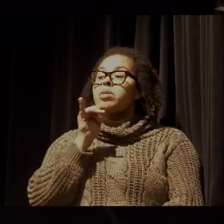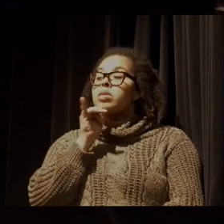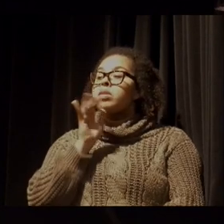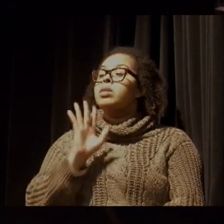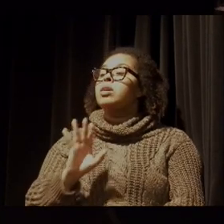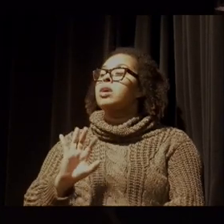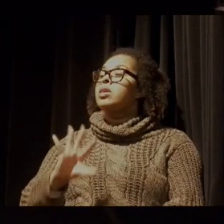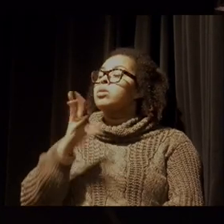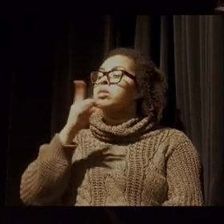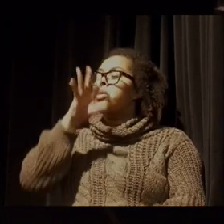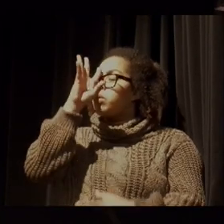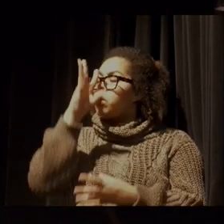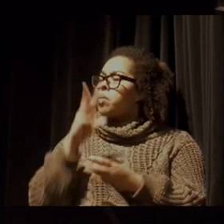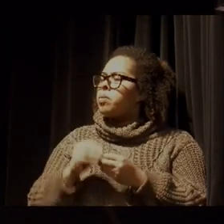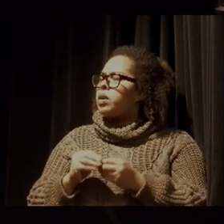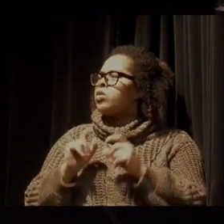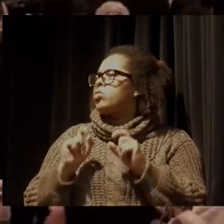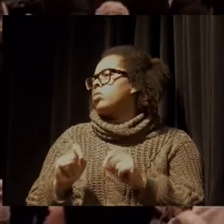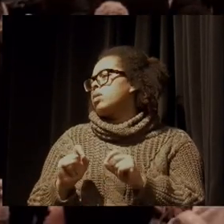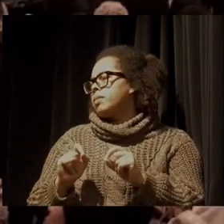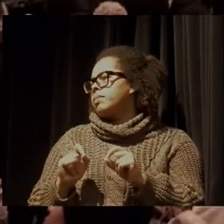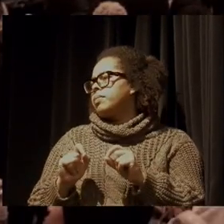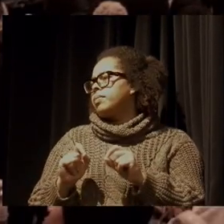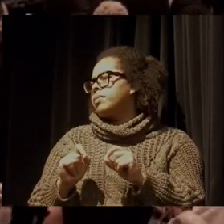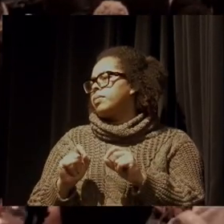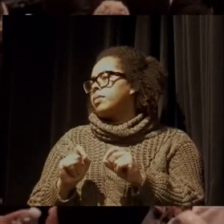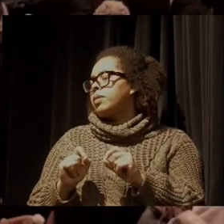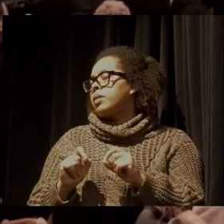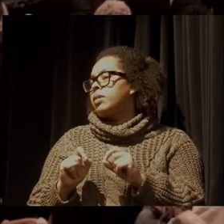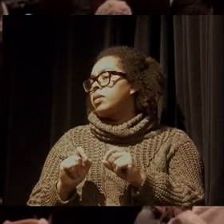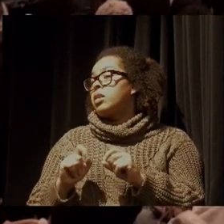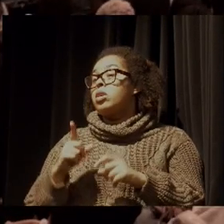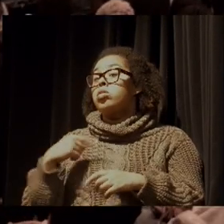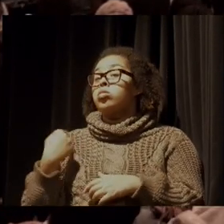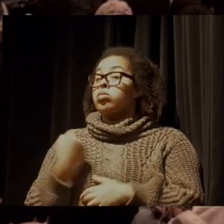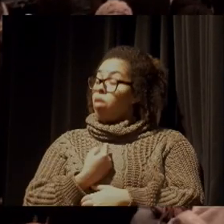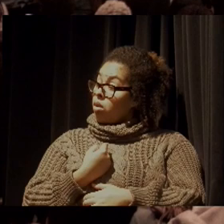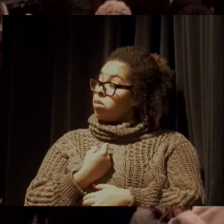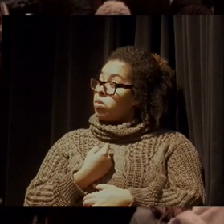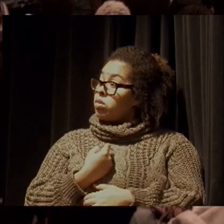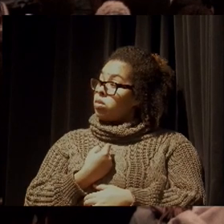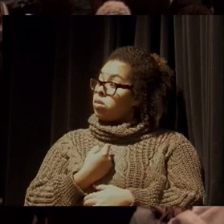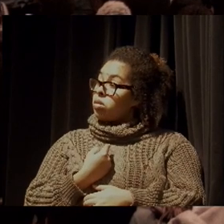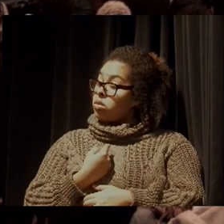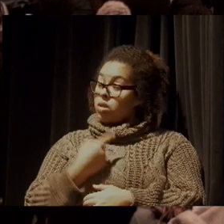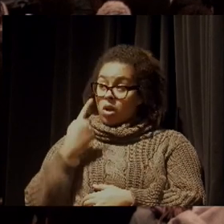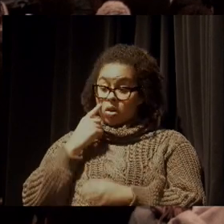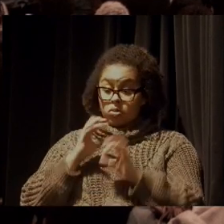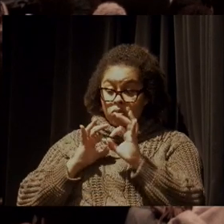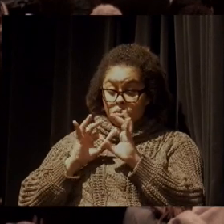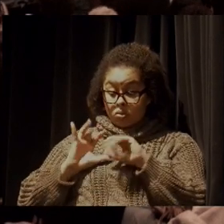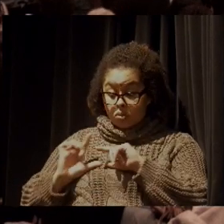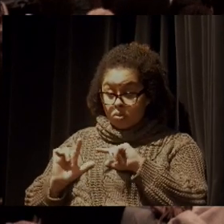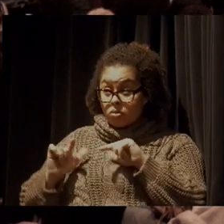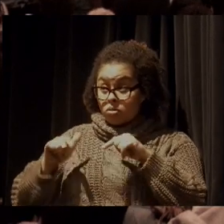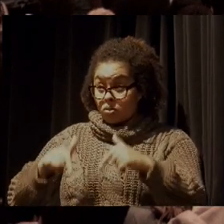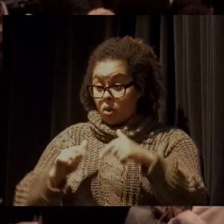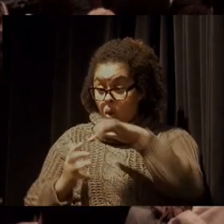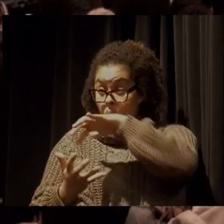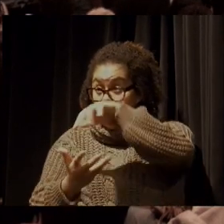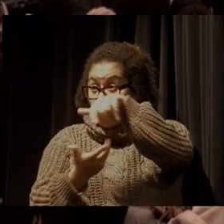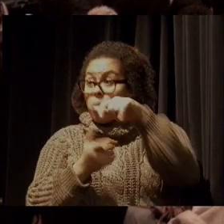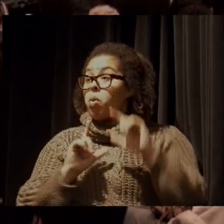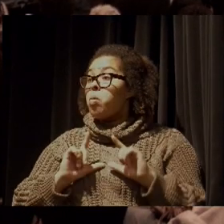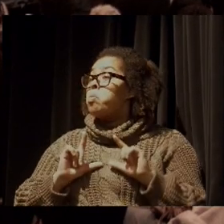acaba não entendendo, na verdade, que, quando a gente se move, quando o mundo se move, ele se move